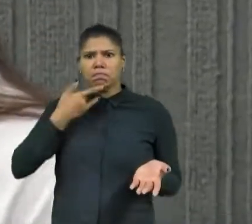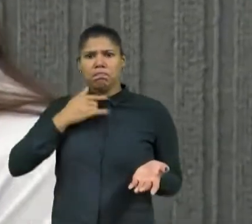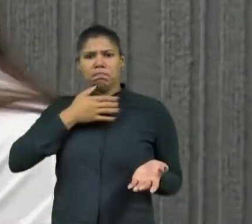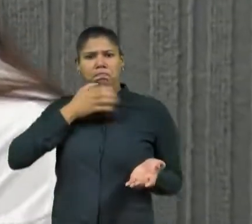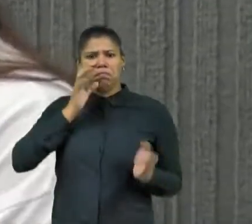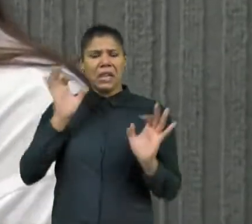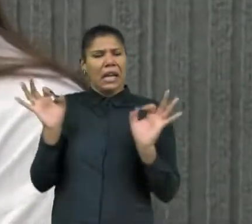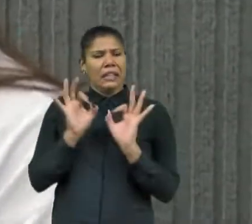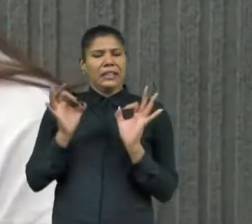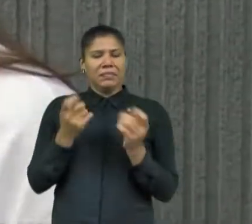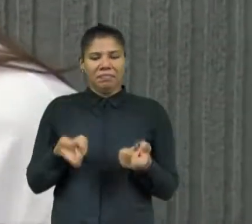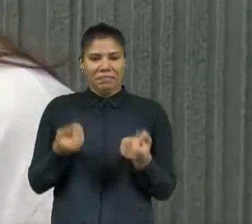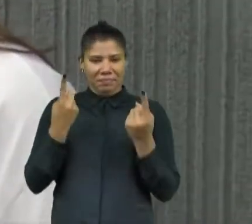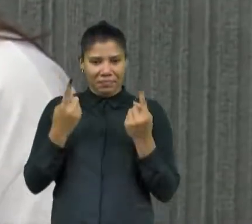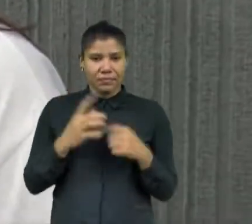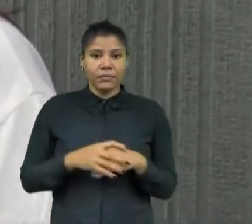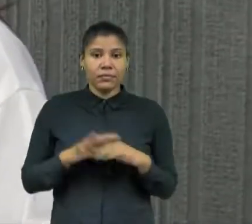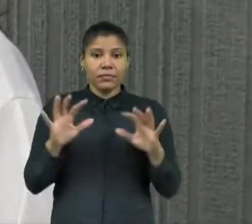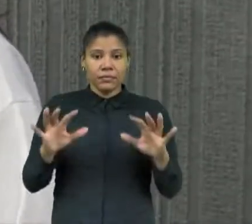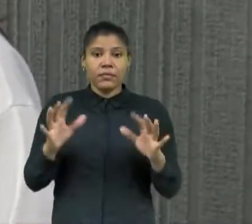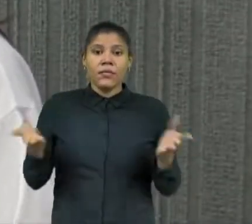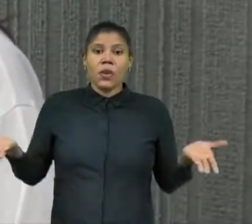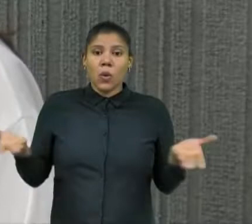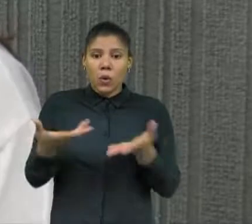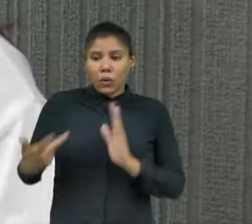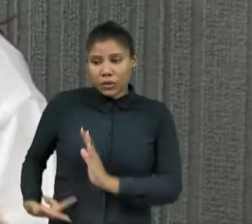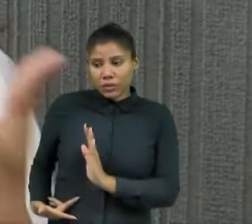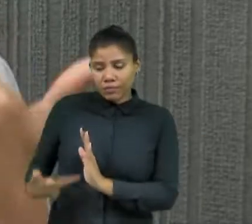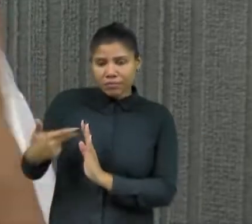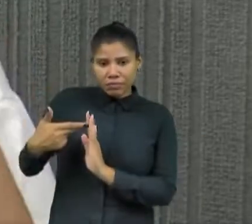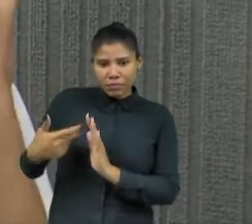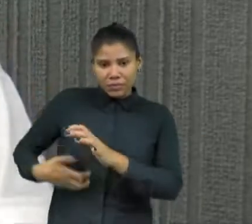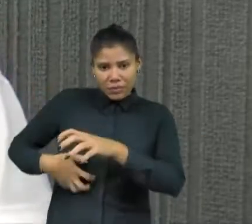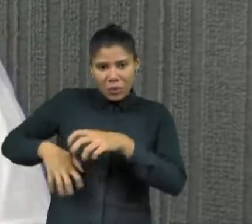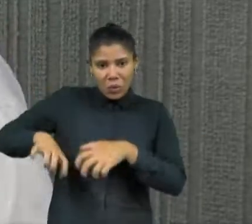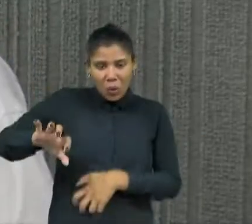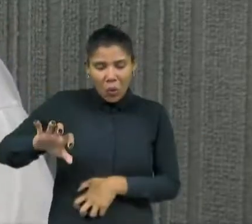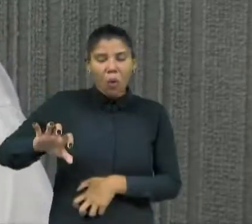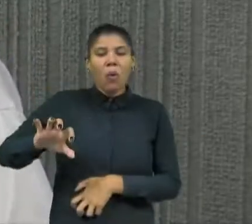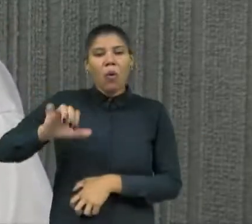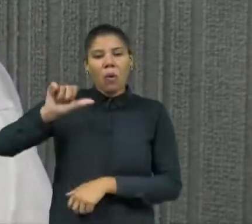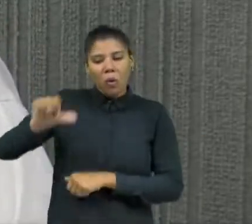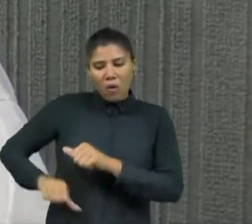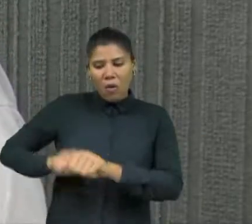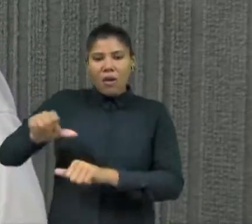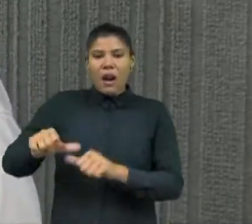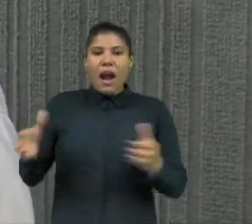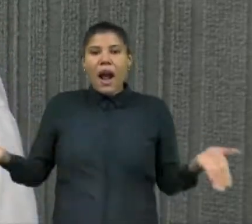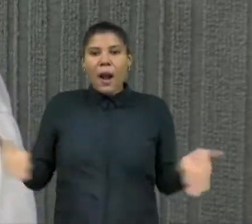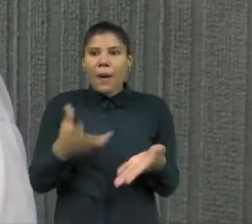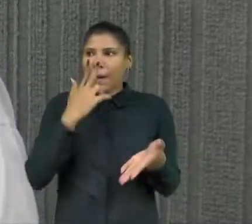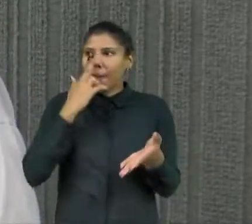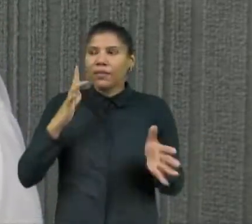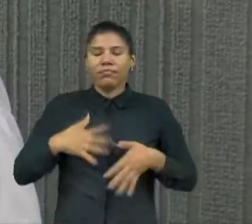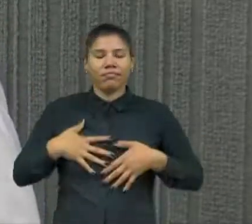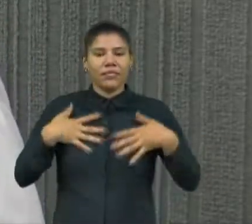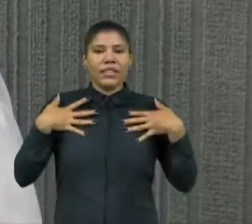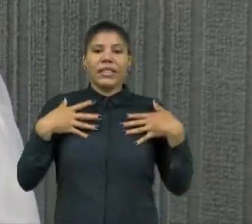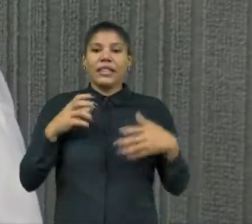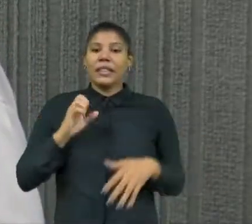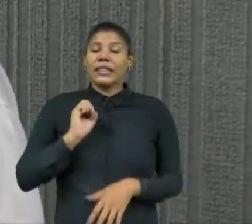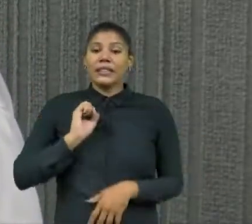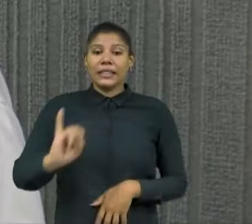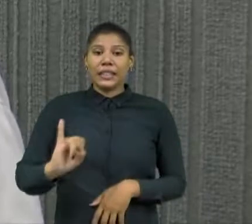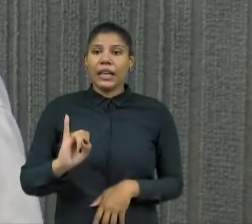com ainda mais vontade de viver. Se você já era alegre antes, você passa a ser mais ainda, se você ama pessoas, você